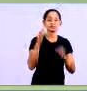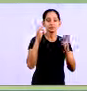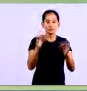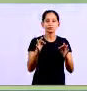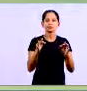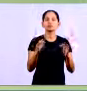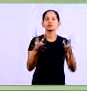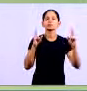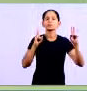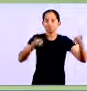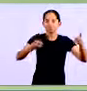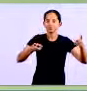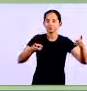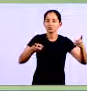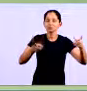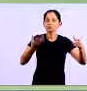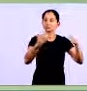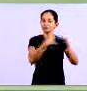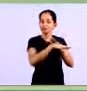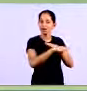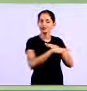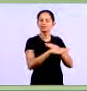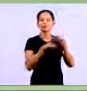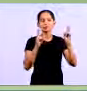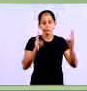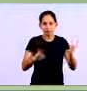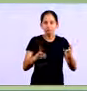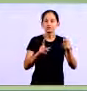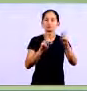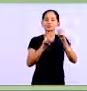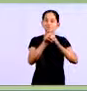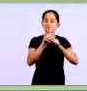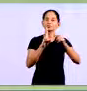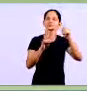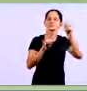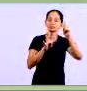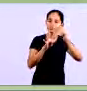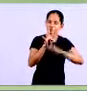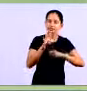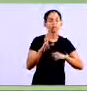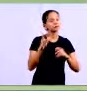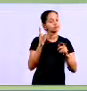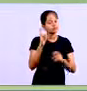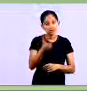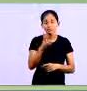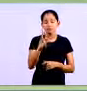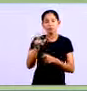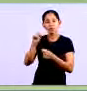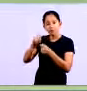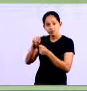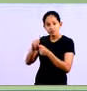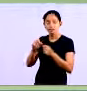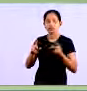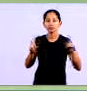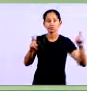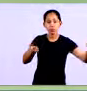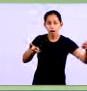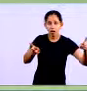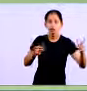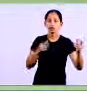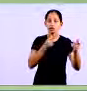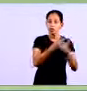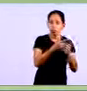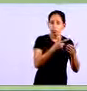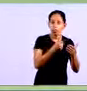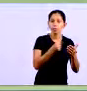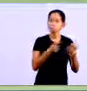proporcionalmente as previsões das demandas dos clientes ou seja eu vou produzir à medida que o meu cliente compra à medida que o meu